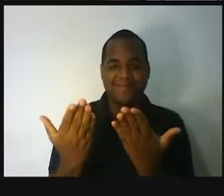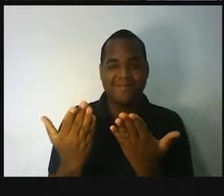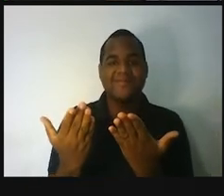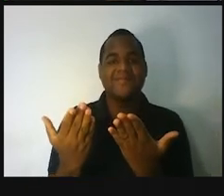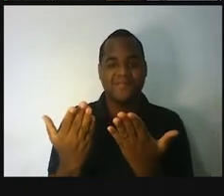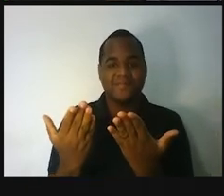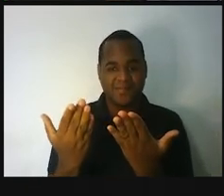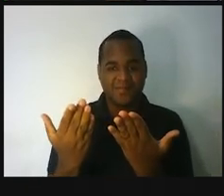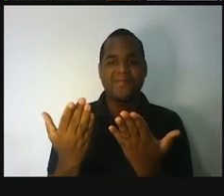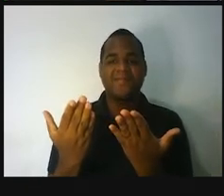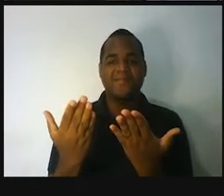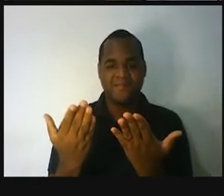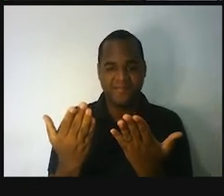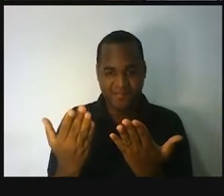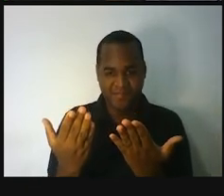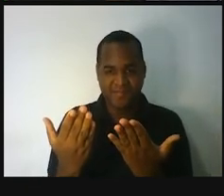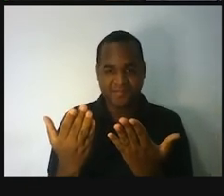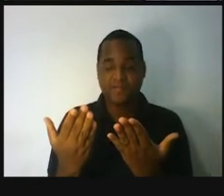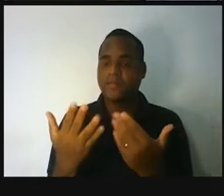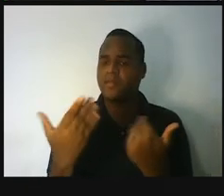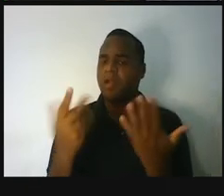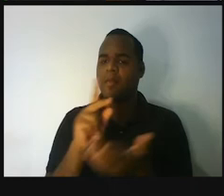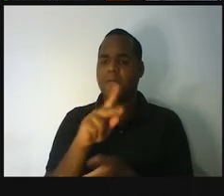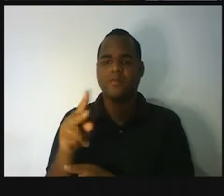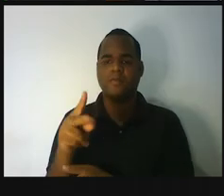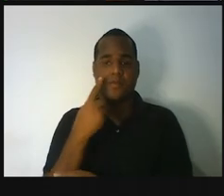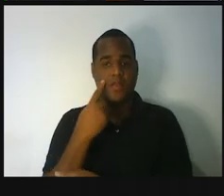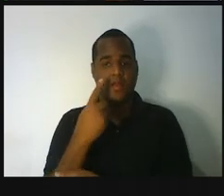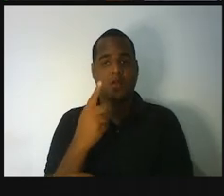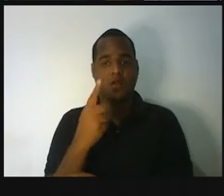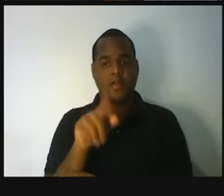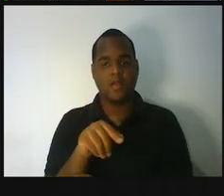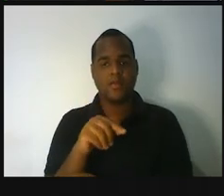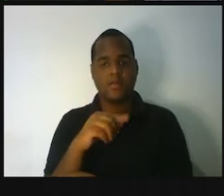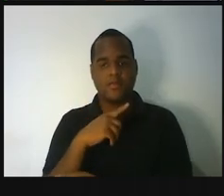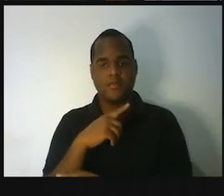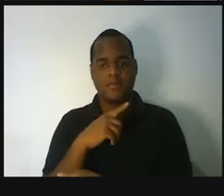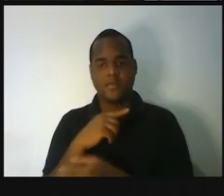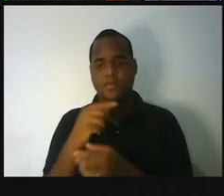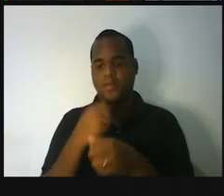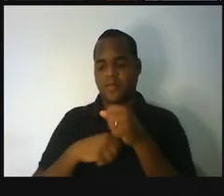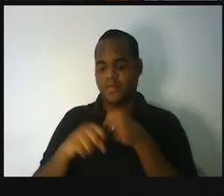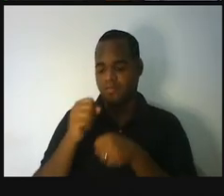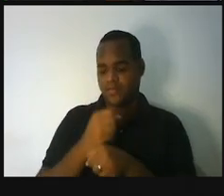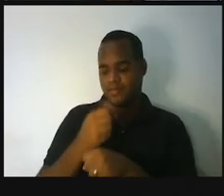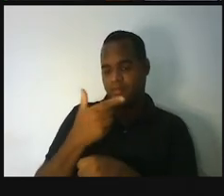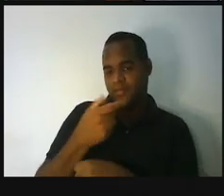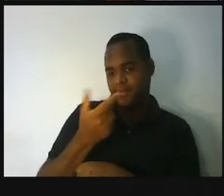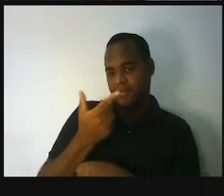425.804 pessoas. Ah, professor, então quer dizer que lá em 2012,